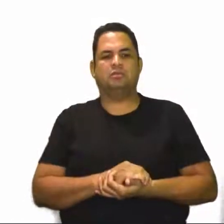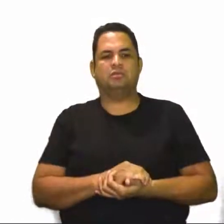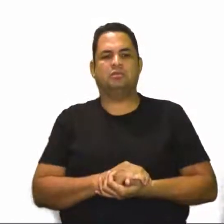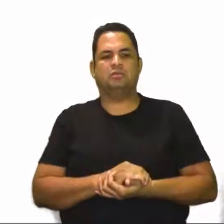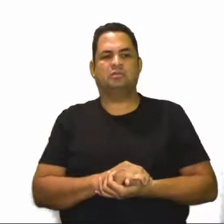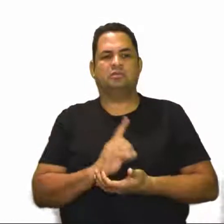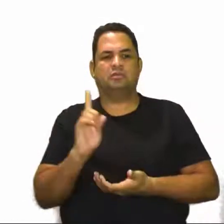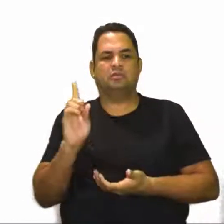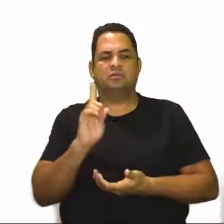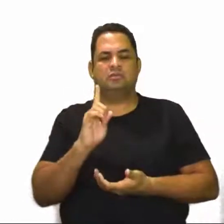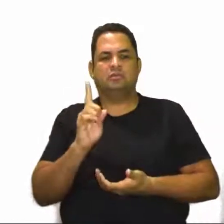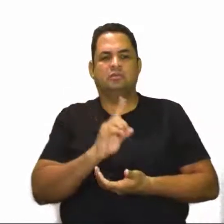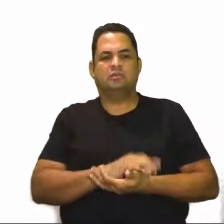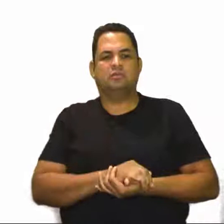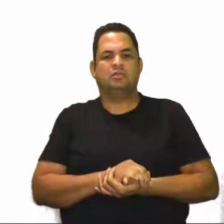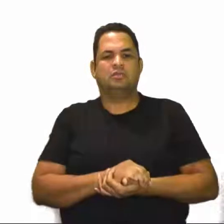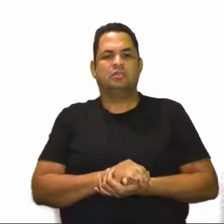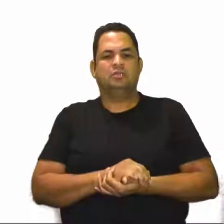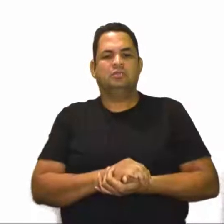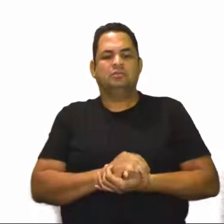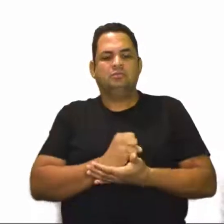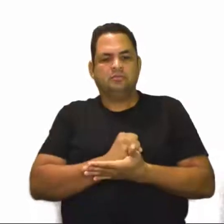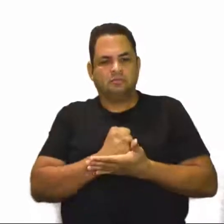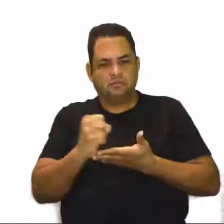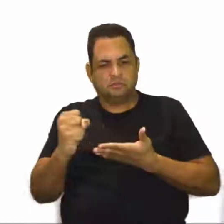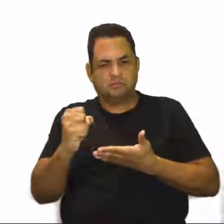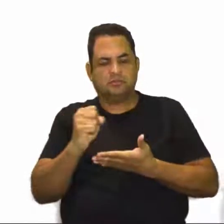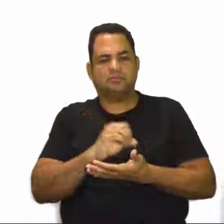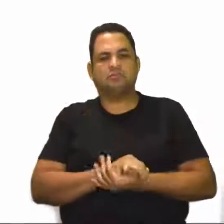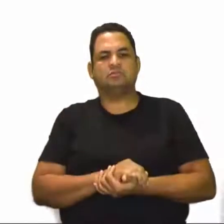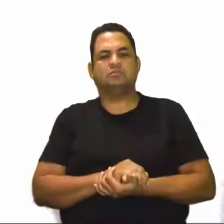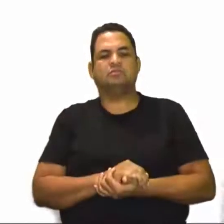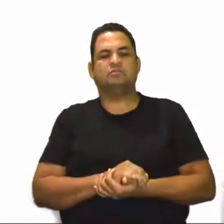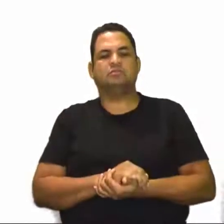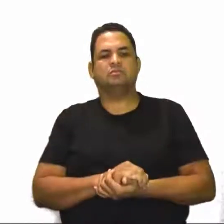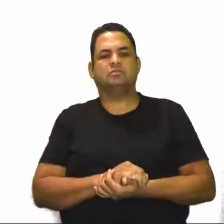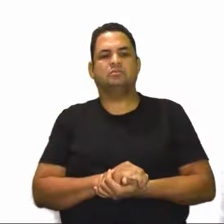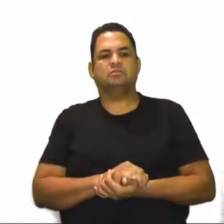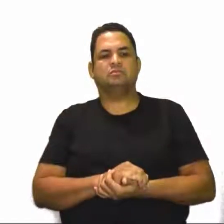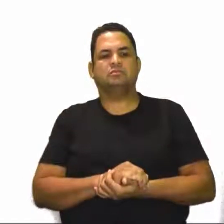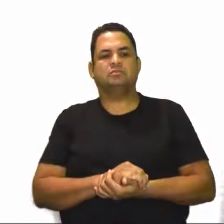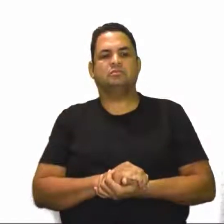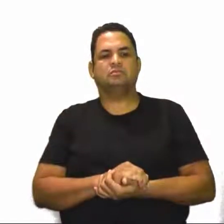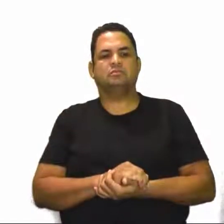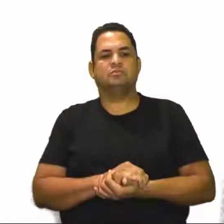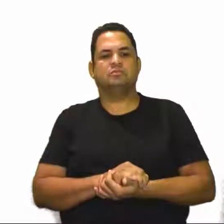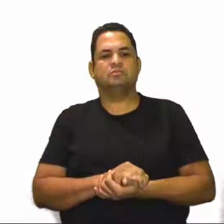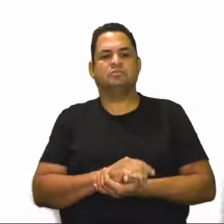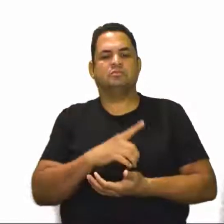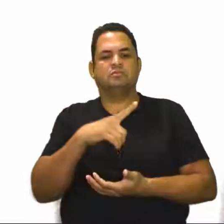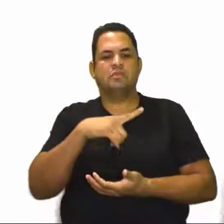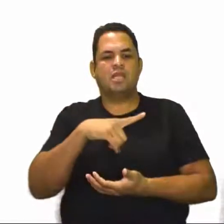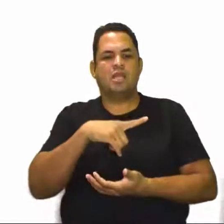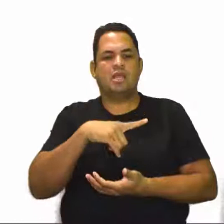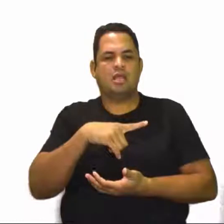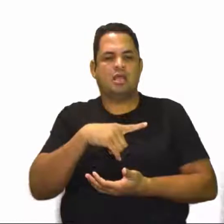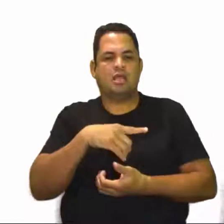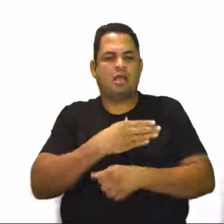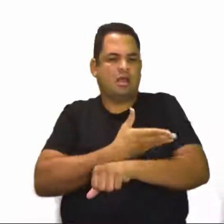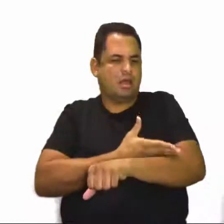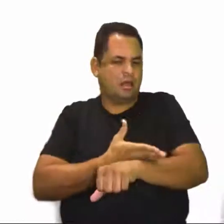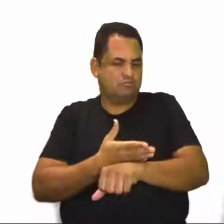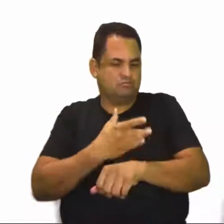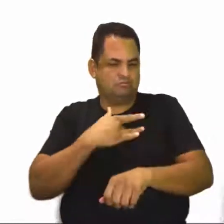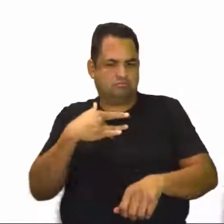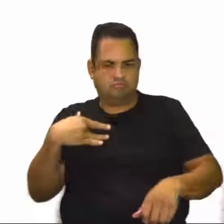Não, é Não, então eu já consigo eliminar essa B aqui, né? Constituição de hábitos saudáveis, será